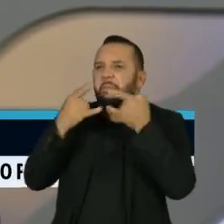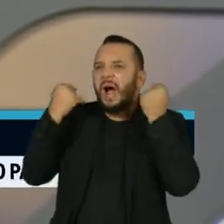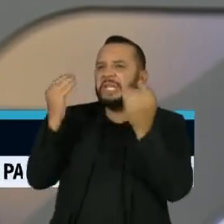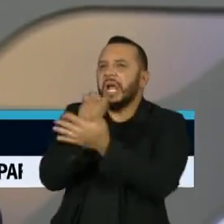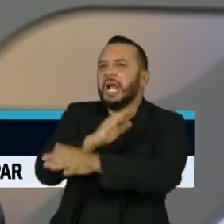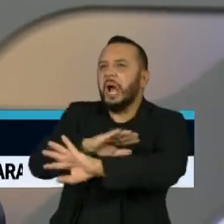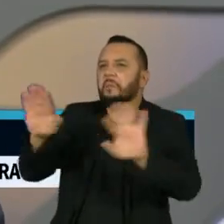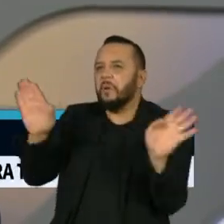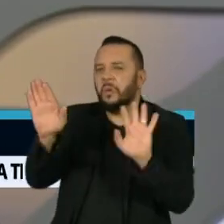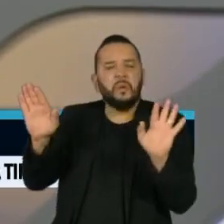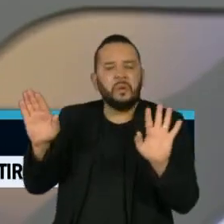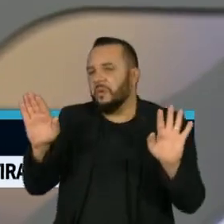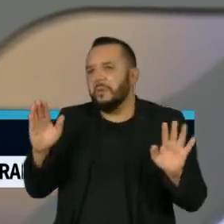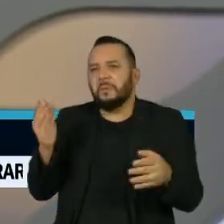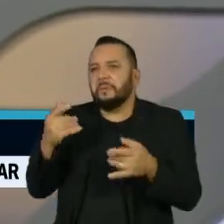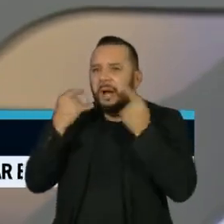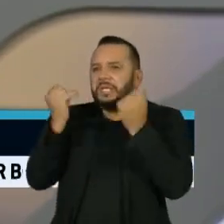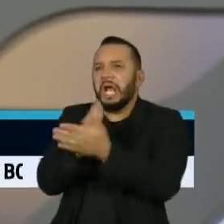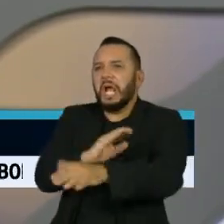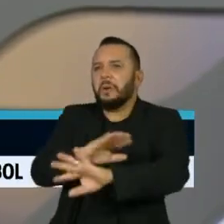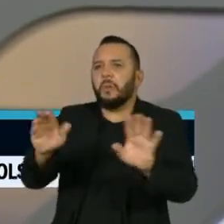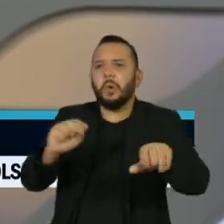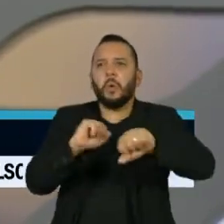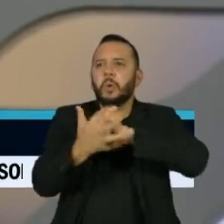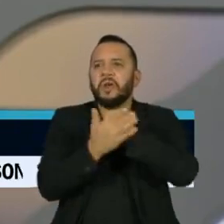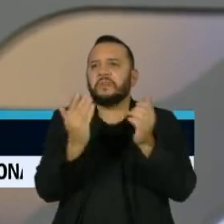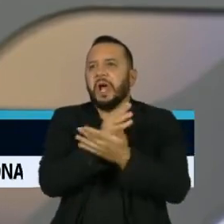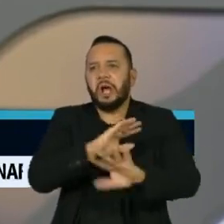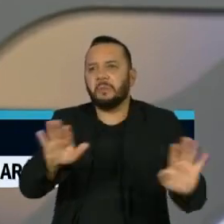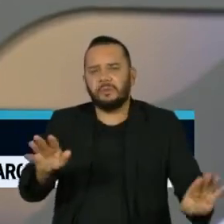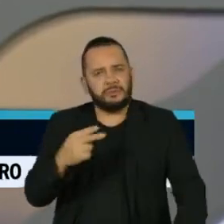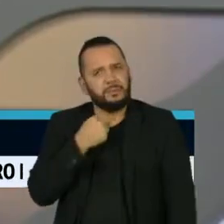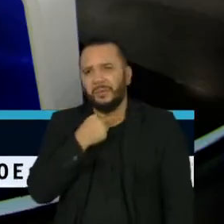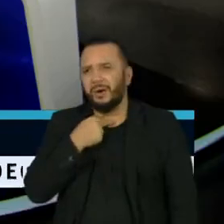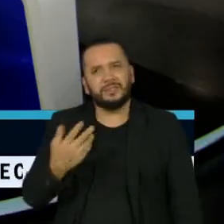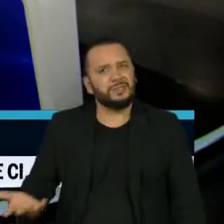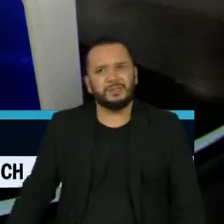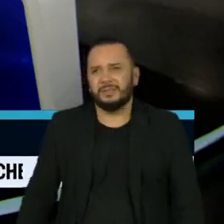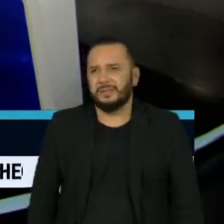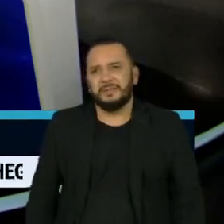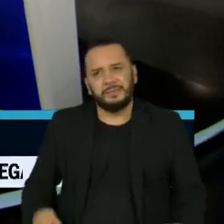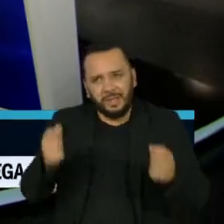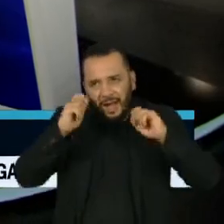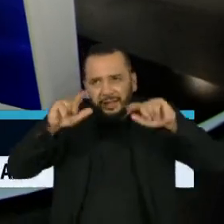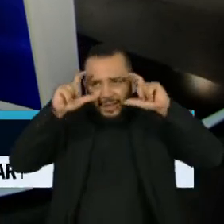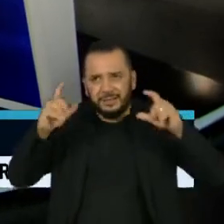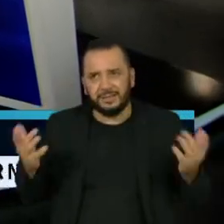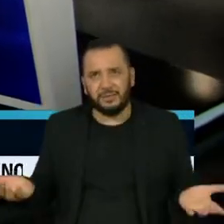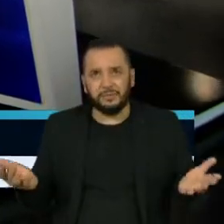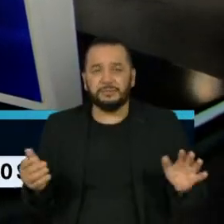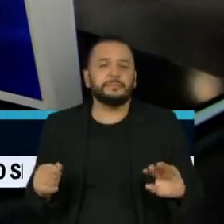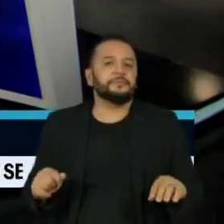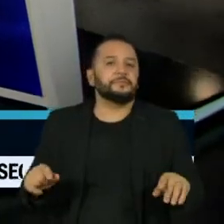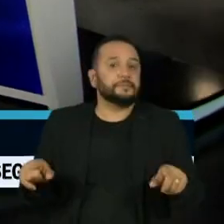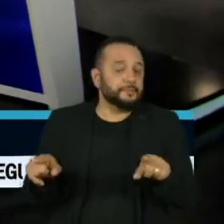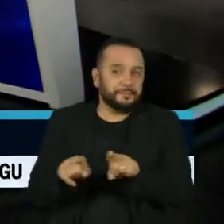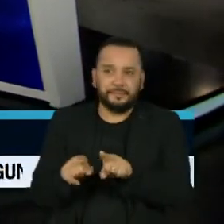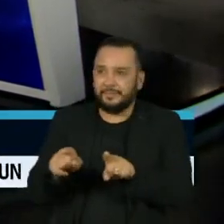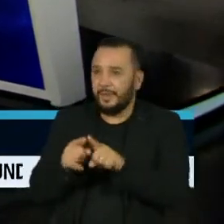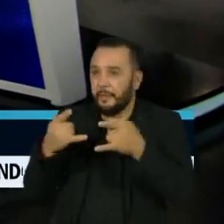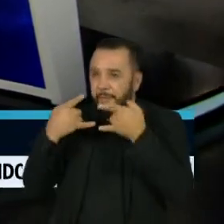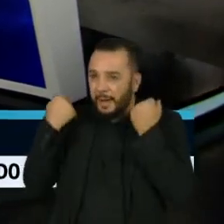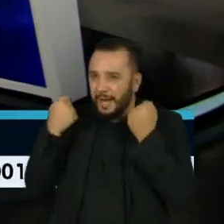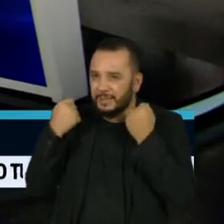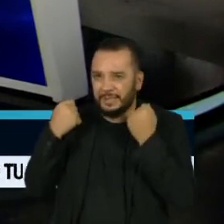decreto o fim de alguma coisa que não depende, obviamente, de nós. Agora, já se fala também, doutor Dimas, no fim do uso das